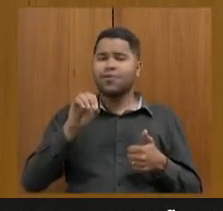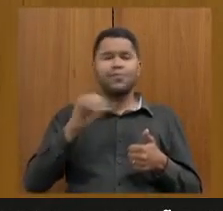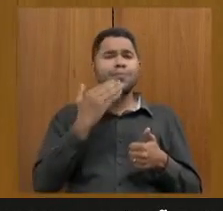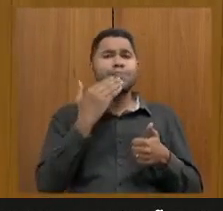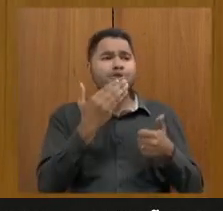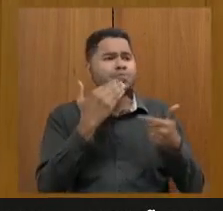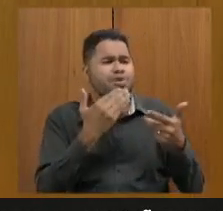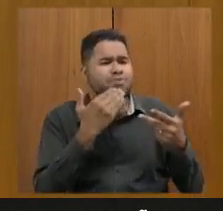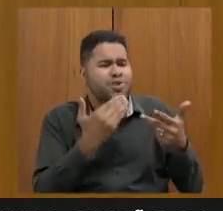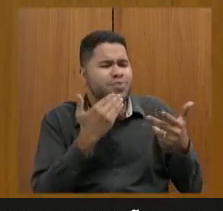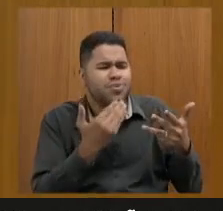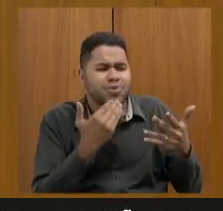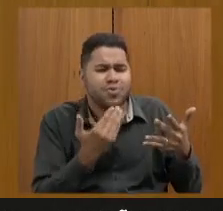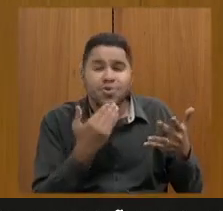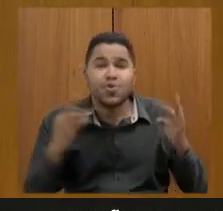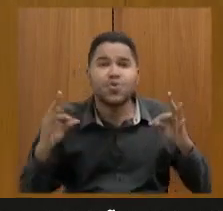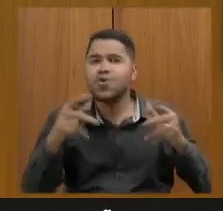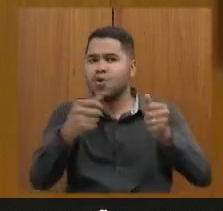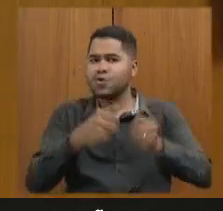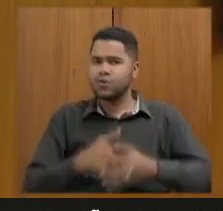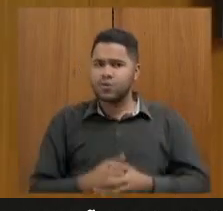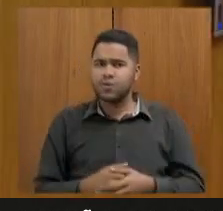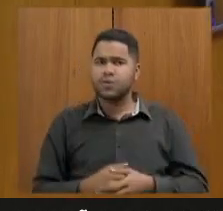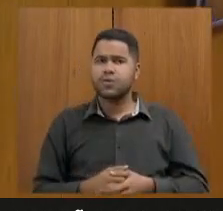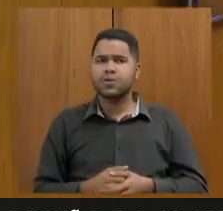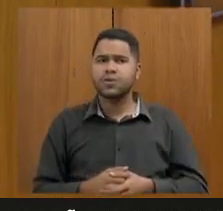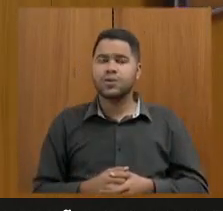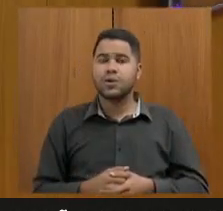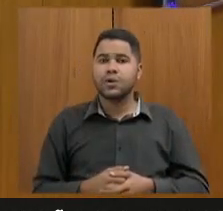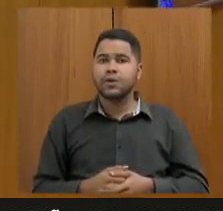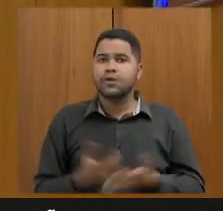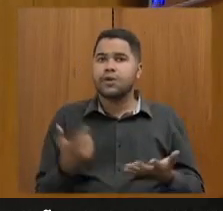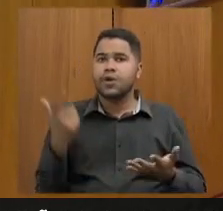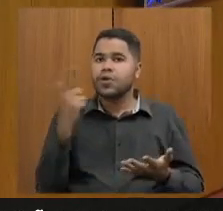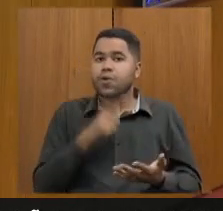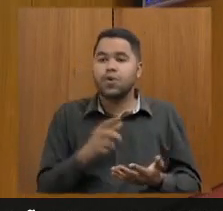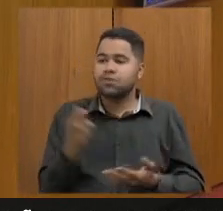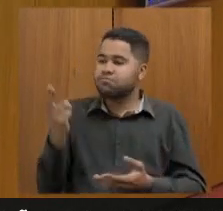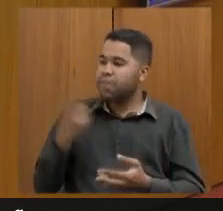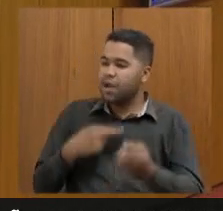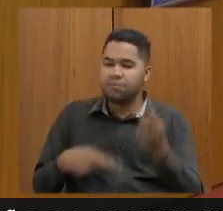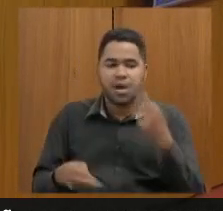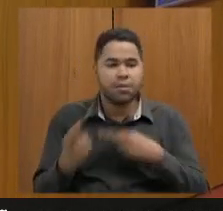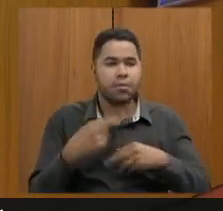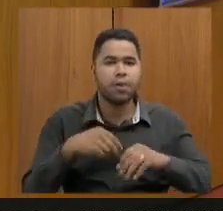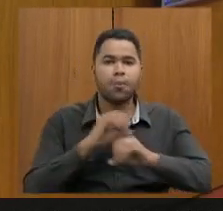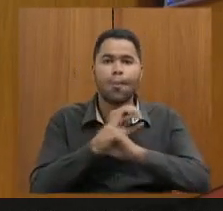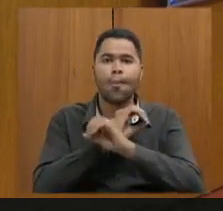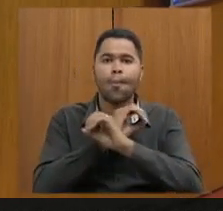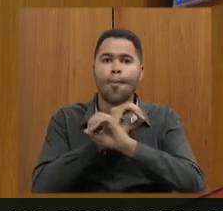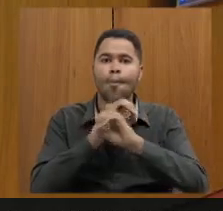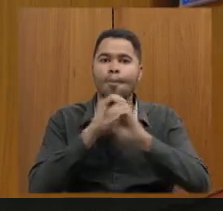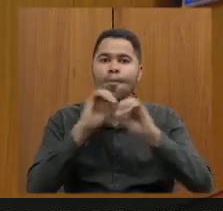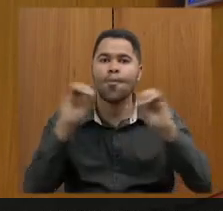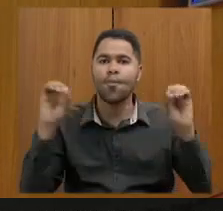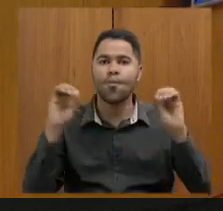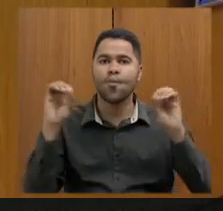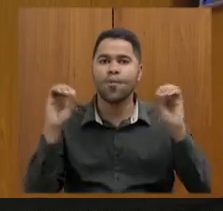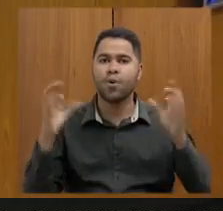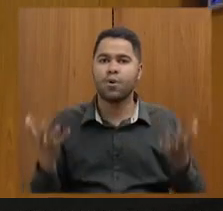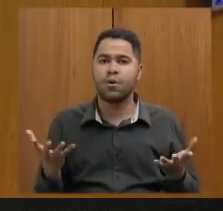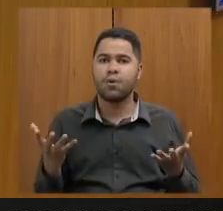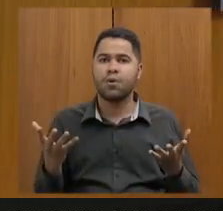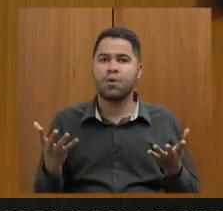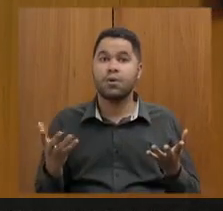todos. Todos. Quando eu não consegui resposta de lugar nenhum e mudança nenhuma, é que